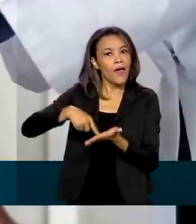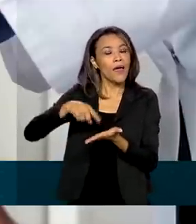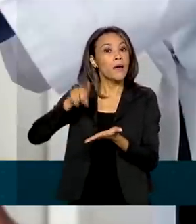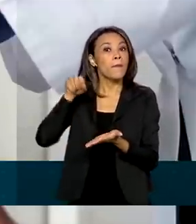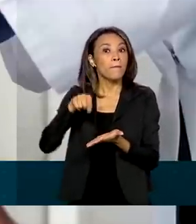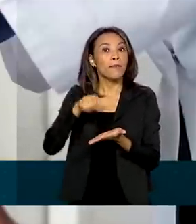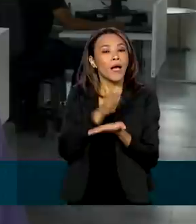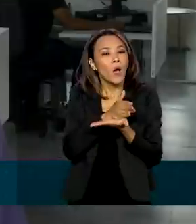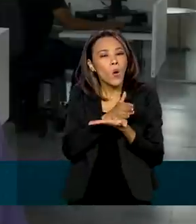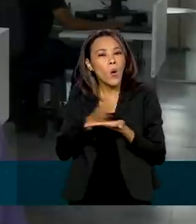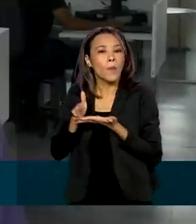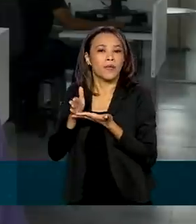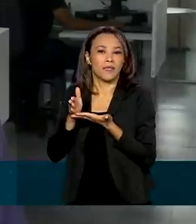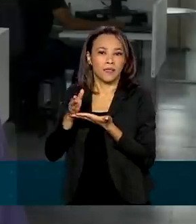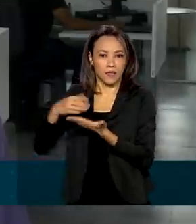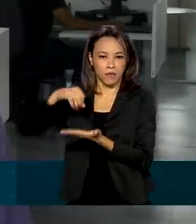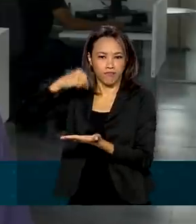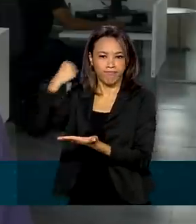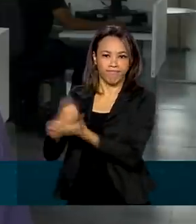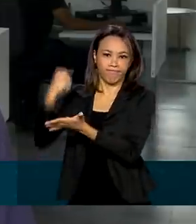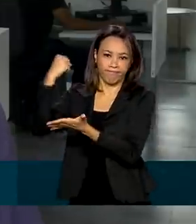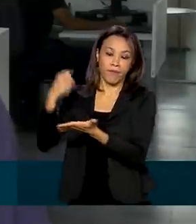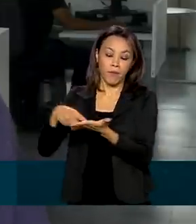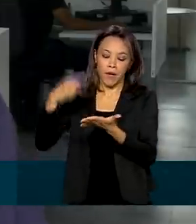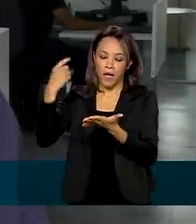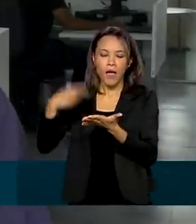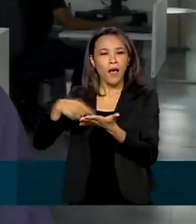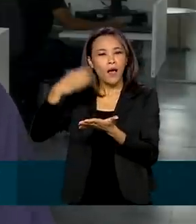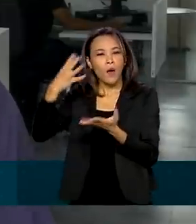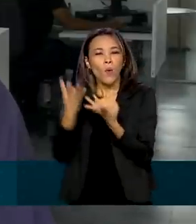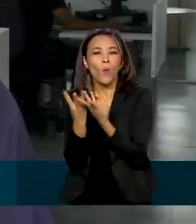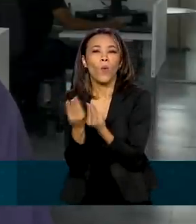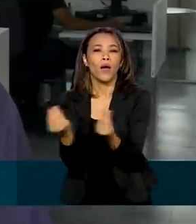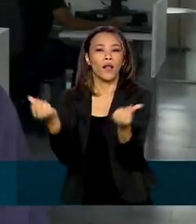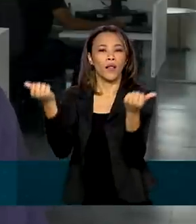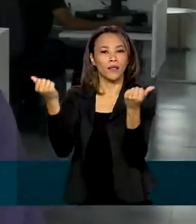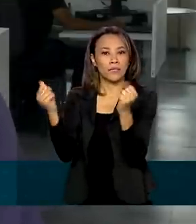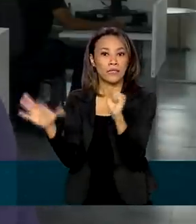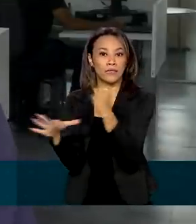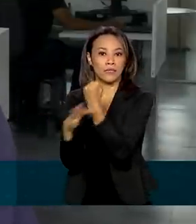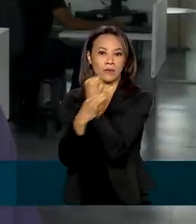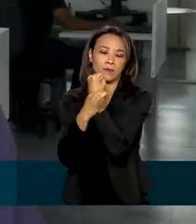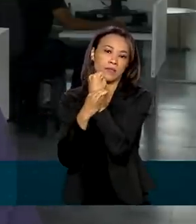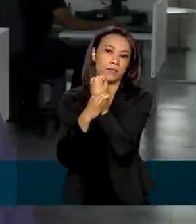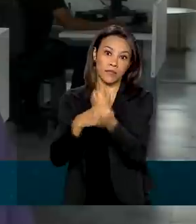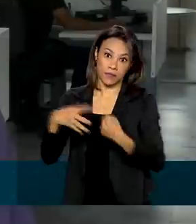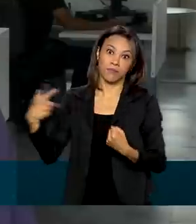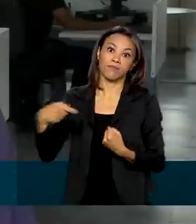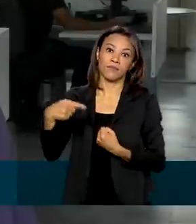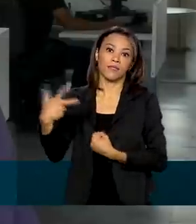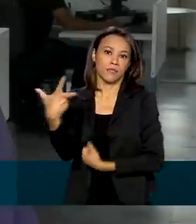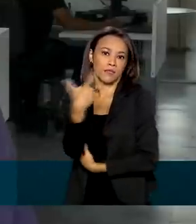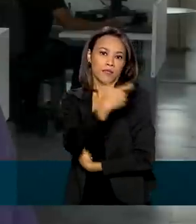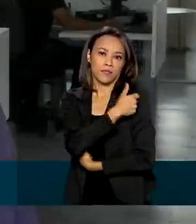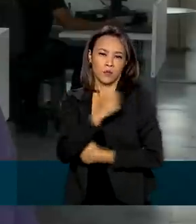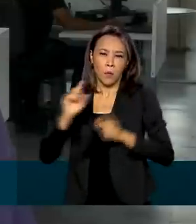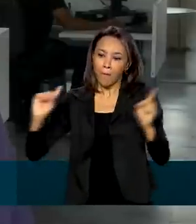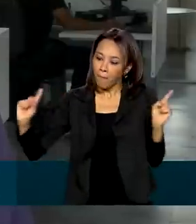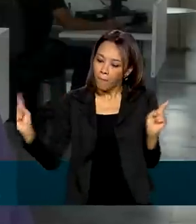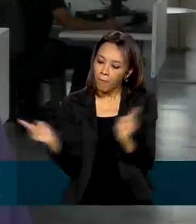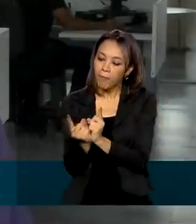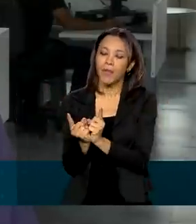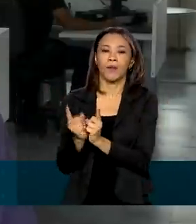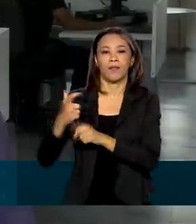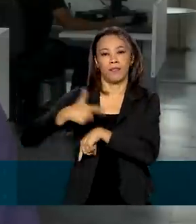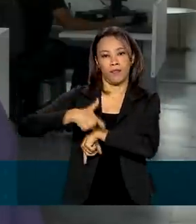Anvisa e tem o objetivo de atestar qualidade, segurança e eficácia para a população no menor tempo possível. O